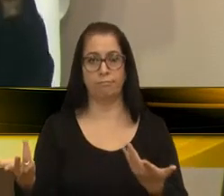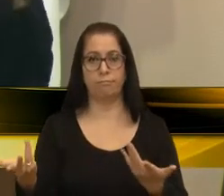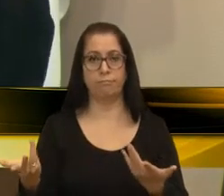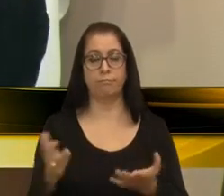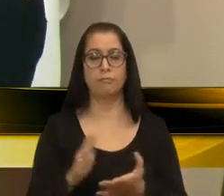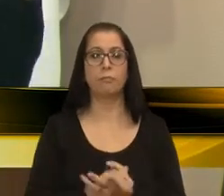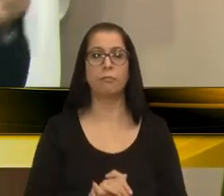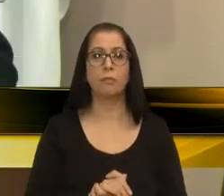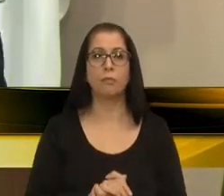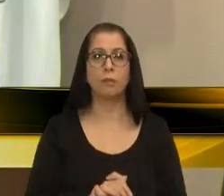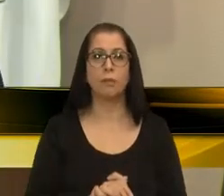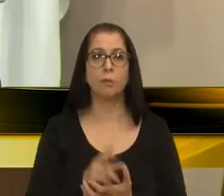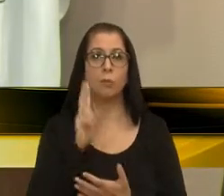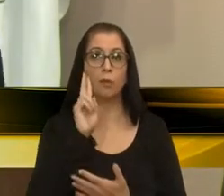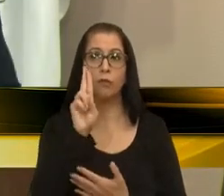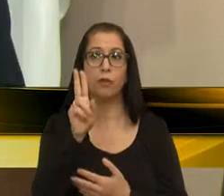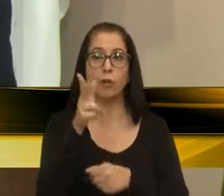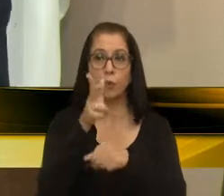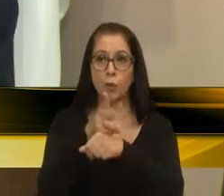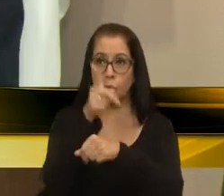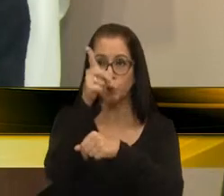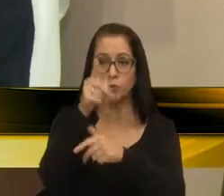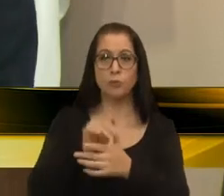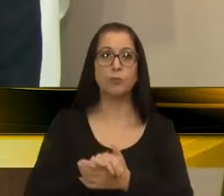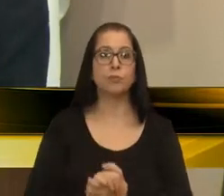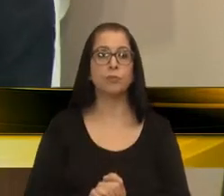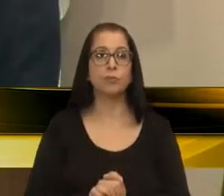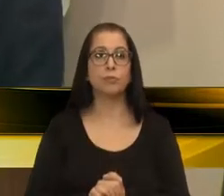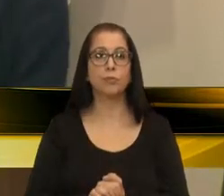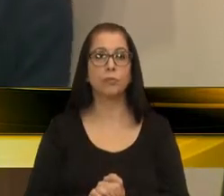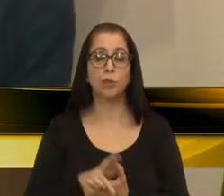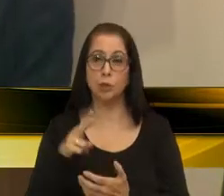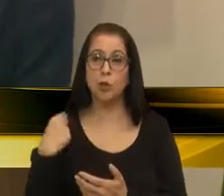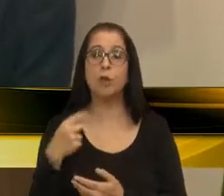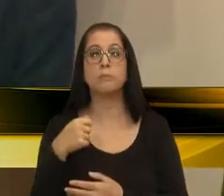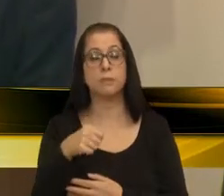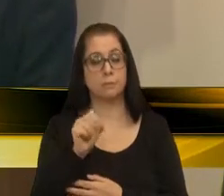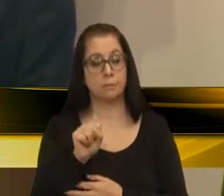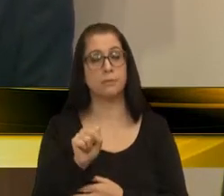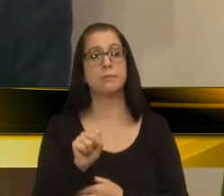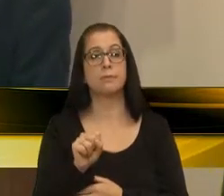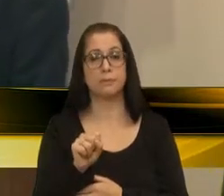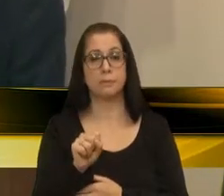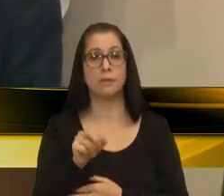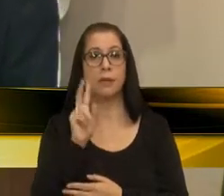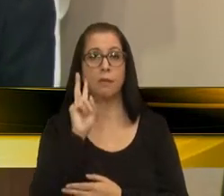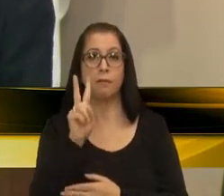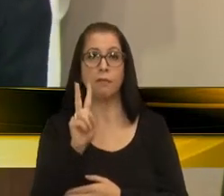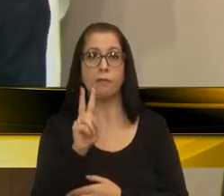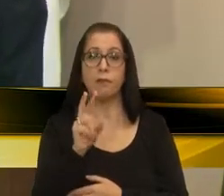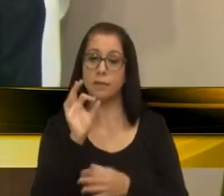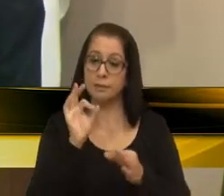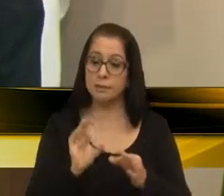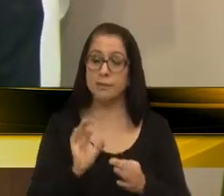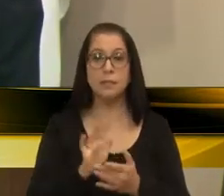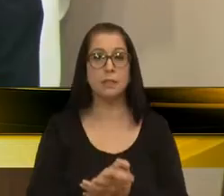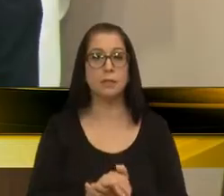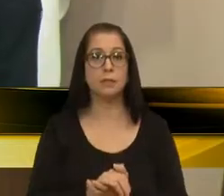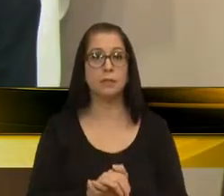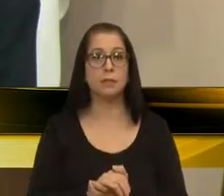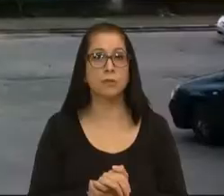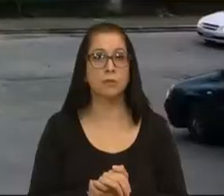dá para ver aqui no vídeo. E nós precisamos sim ver com bons olhos nessa questão, porque